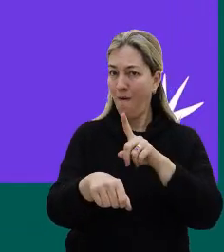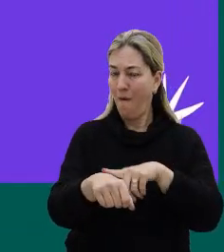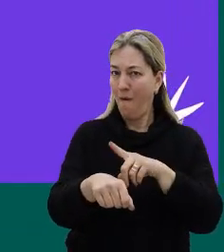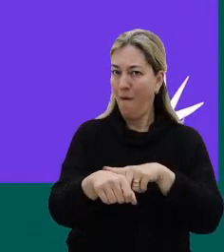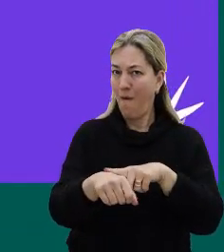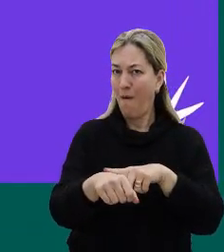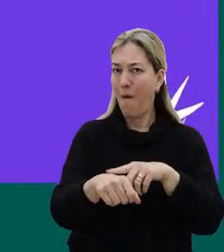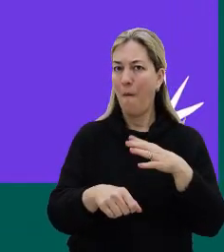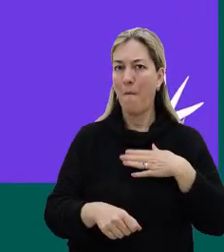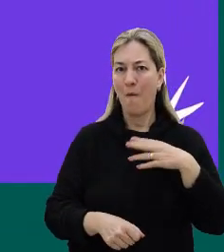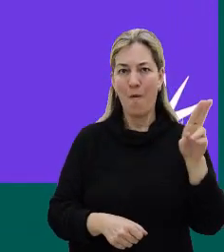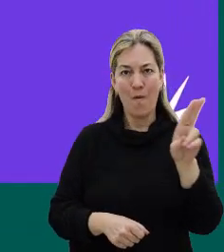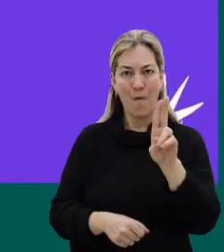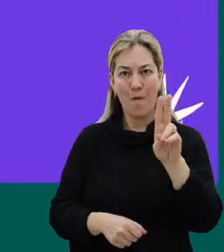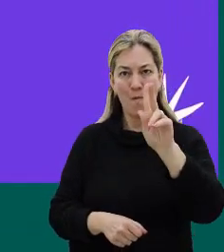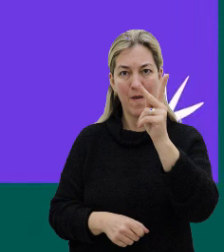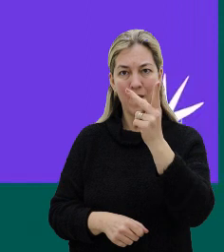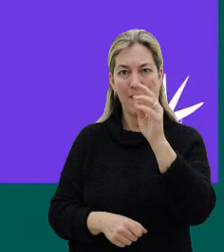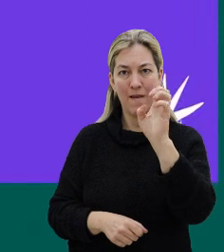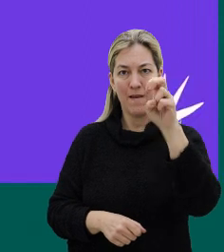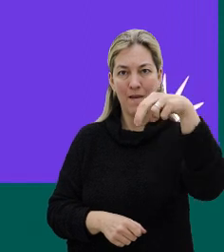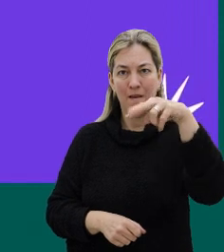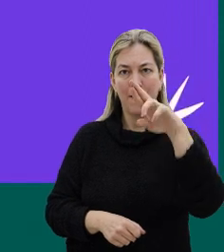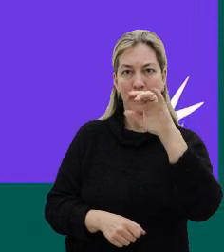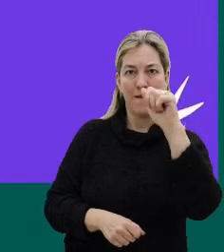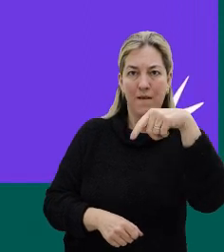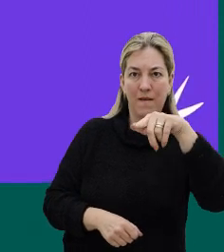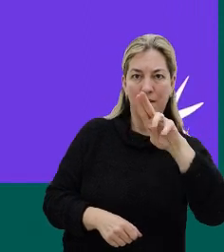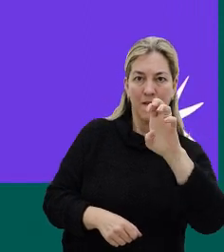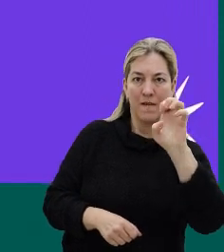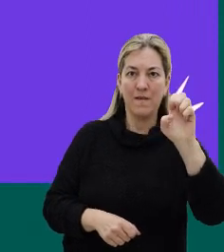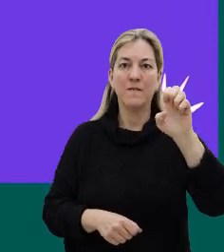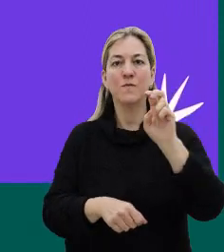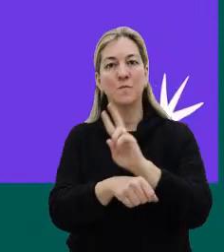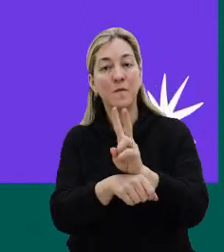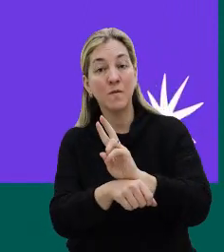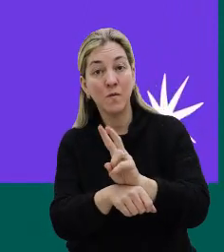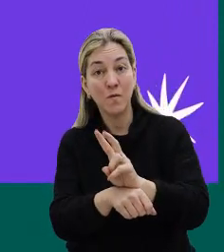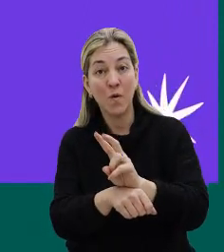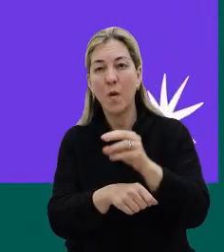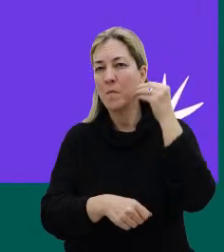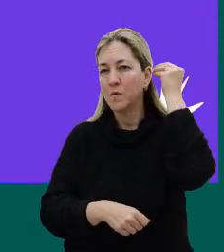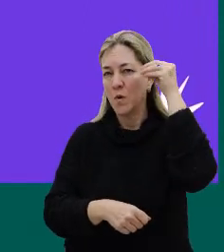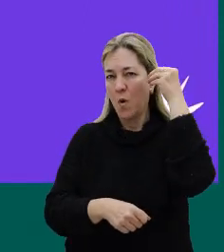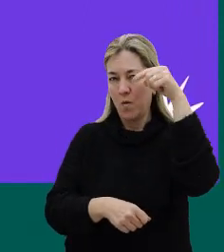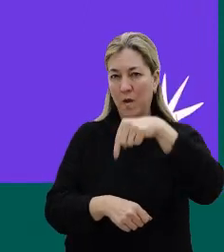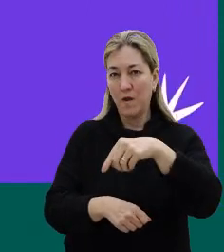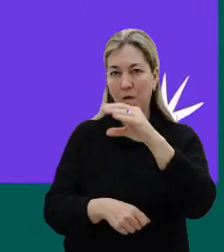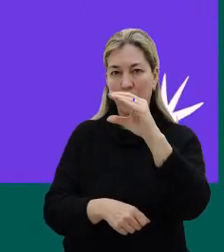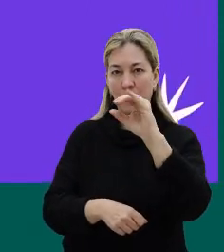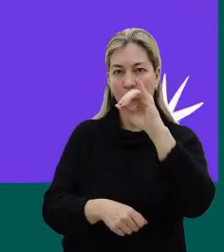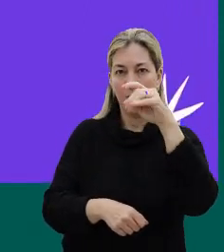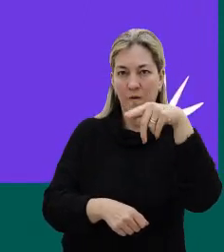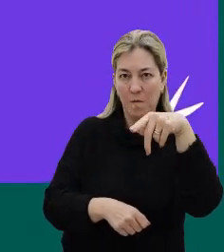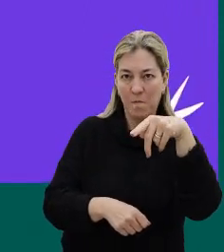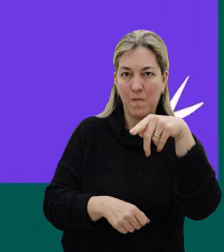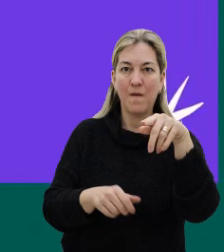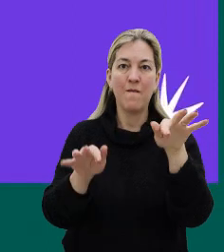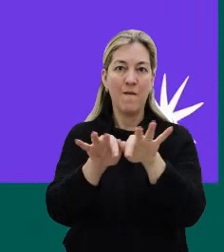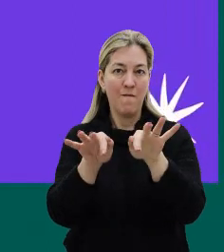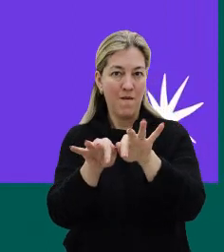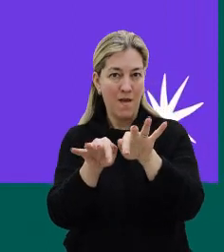sou supervisor e psicólogo aqui no CIP Fevale, que é quem oferece esse espaço, essa roda de